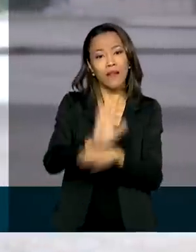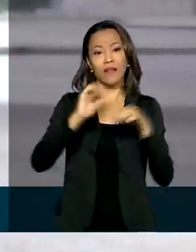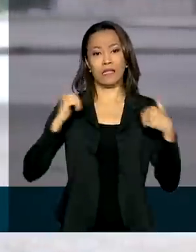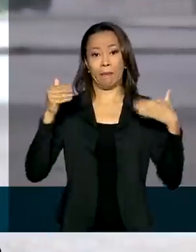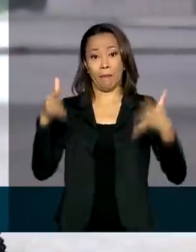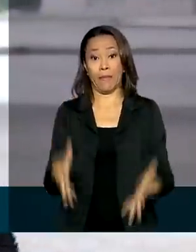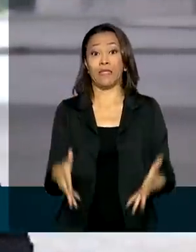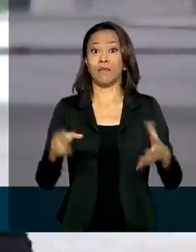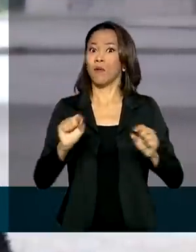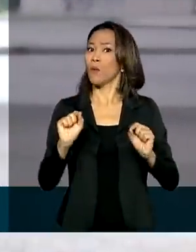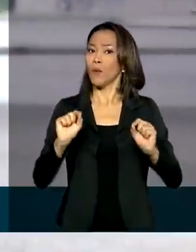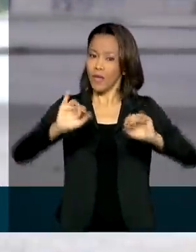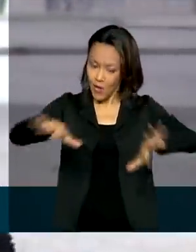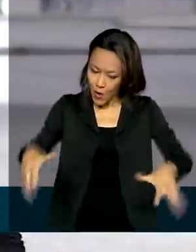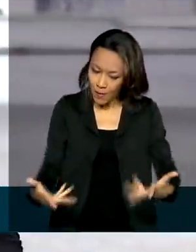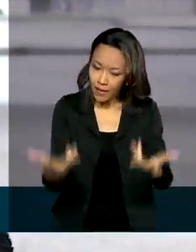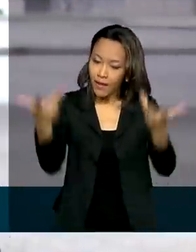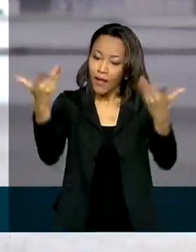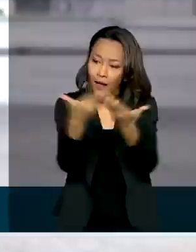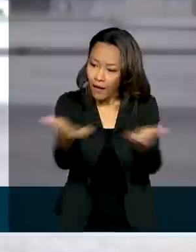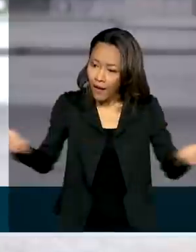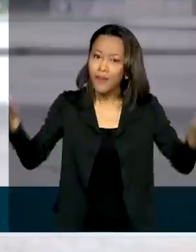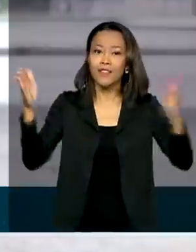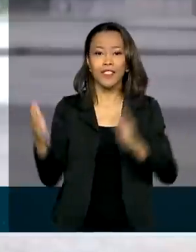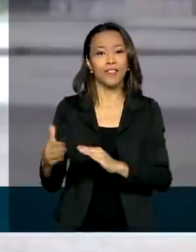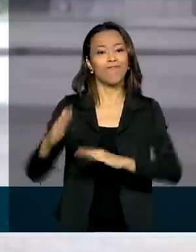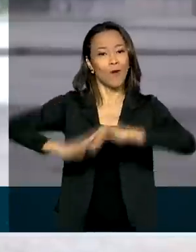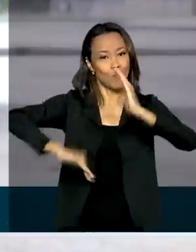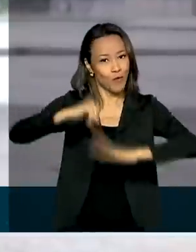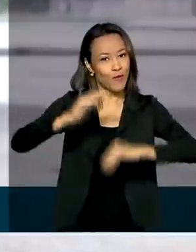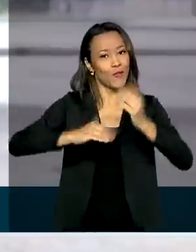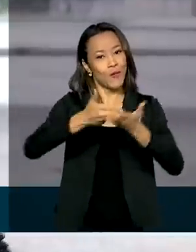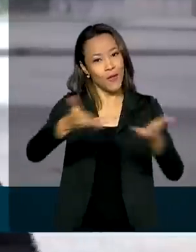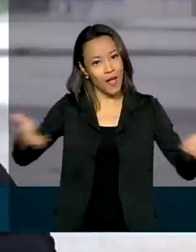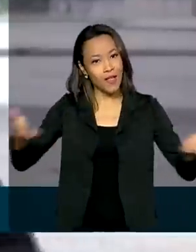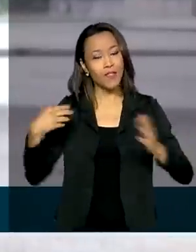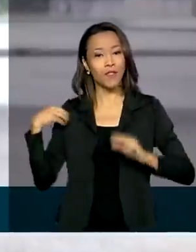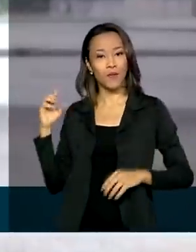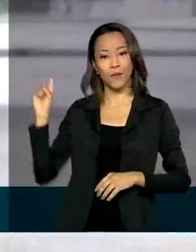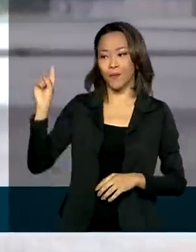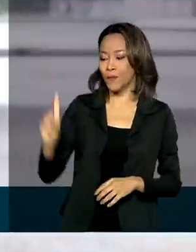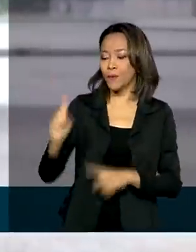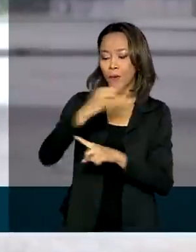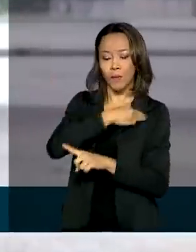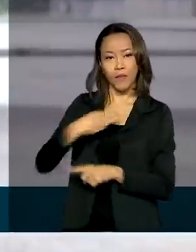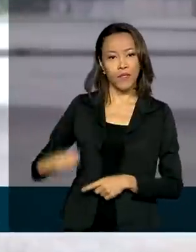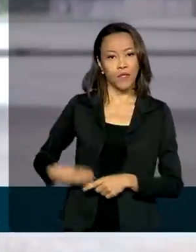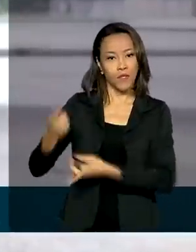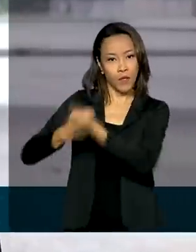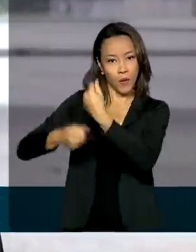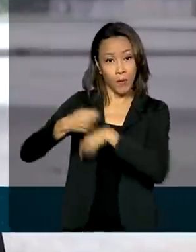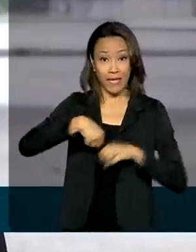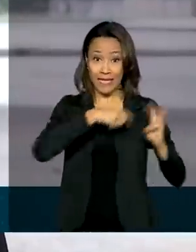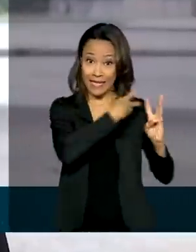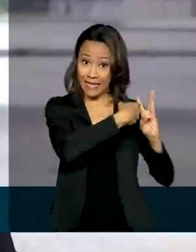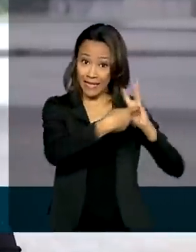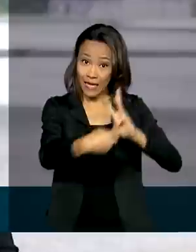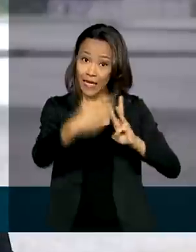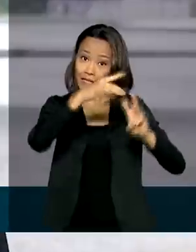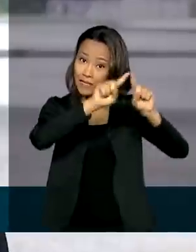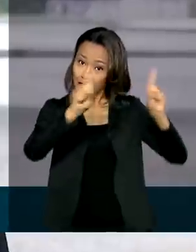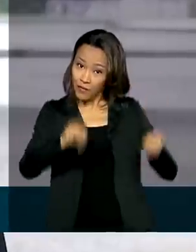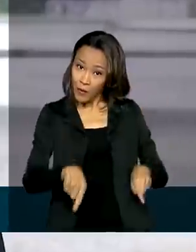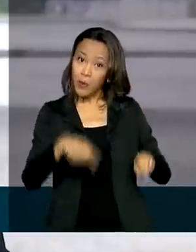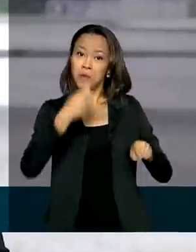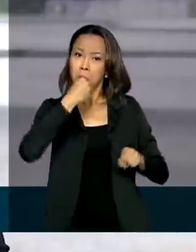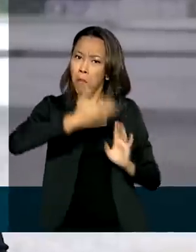em homenagem a esses profissionais, junto com o ministro da Economia, Paulo Guedes. Na ocasião, três servidores serão agraciados pelo